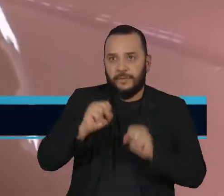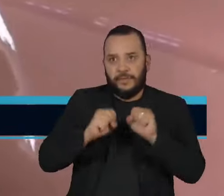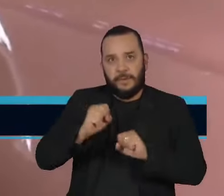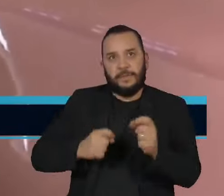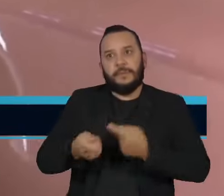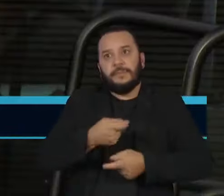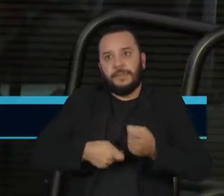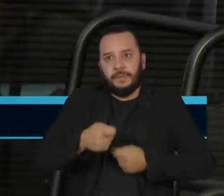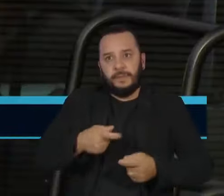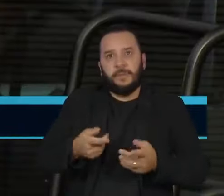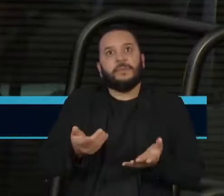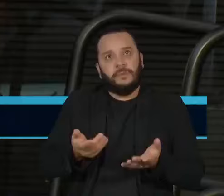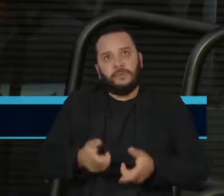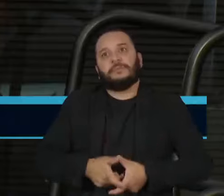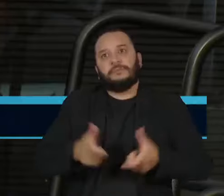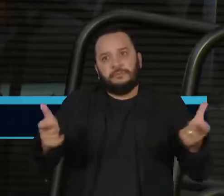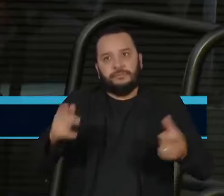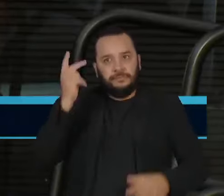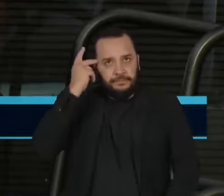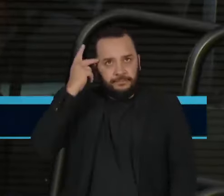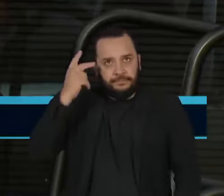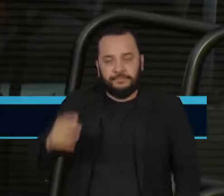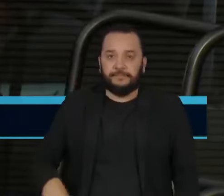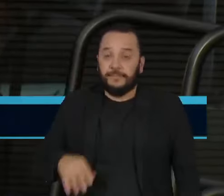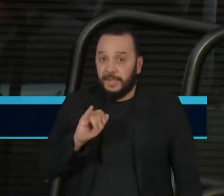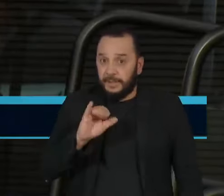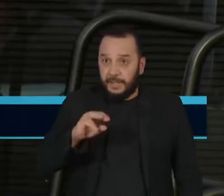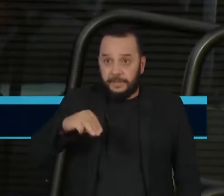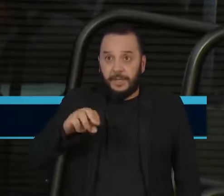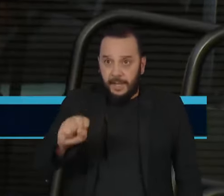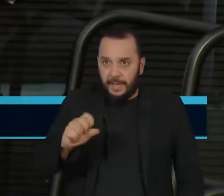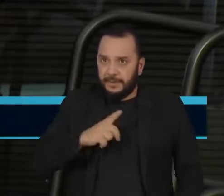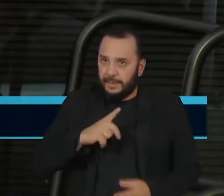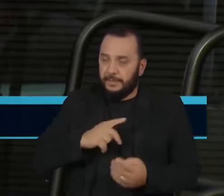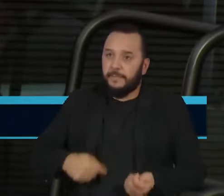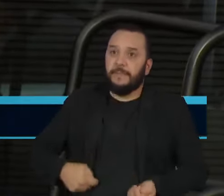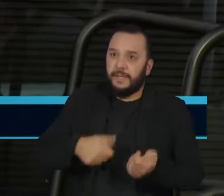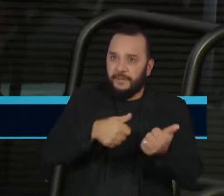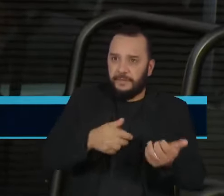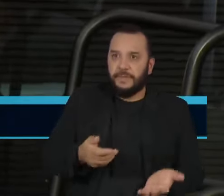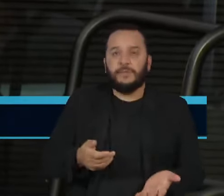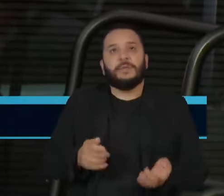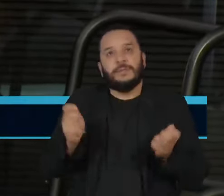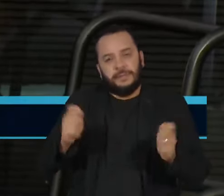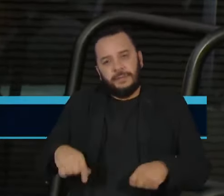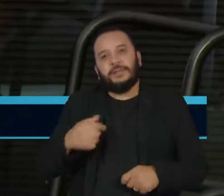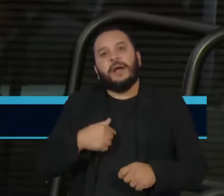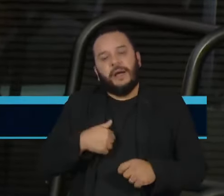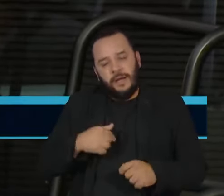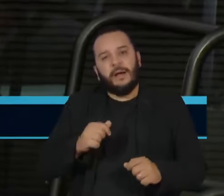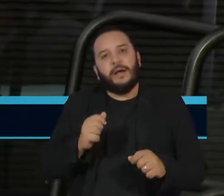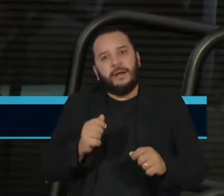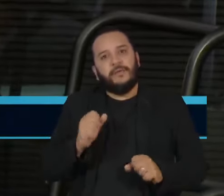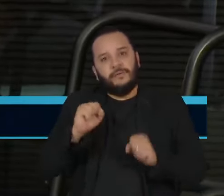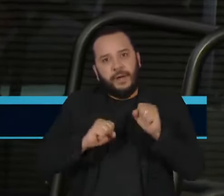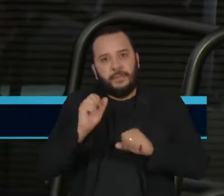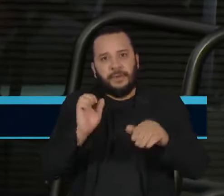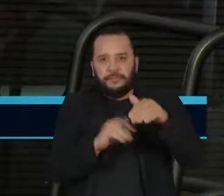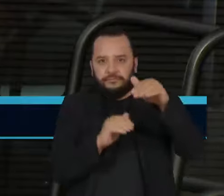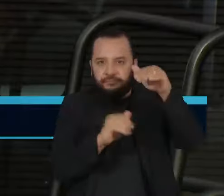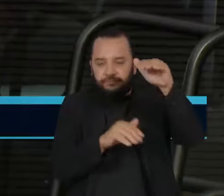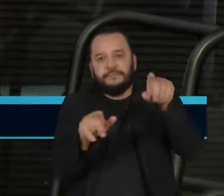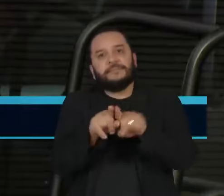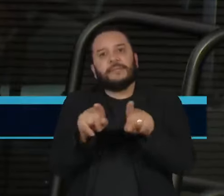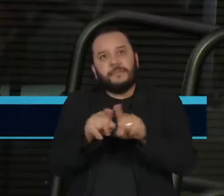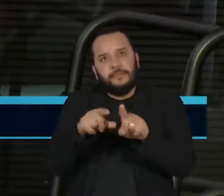negócios em São Paulo. Porque um crédito ICMS liberado vai virar estoque, vai virar terceiro turno, vai